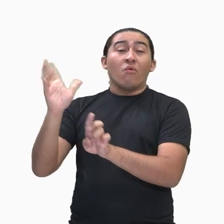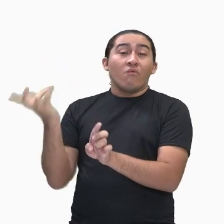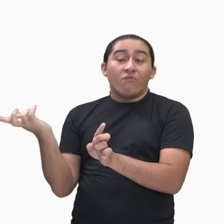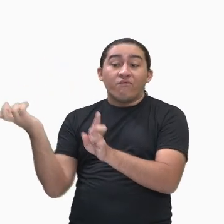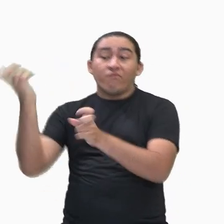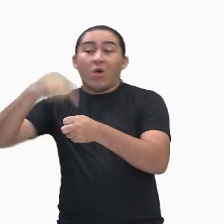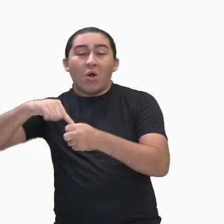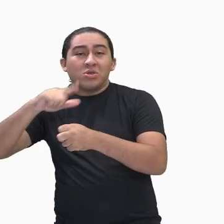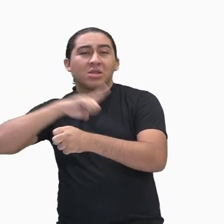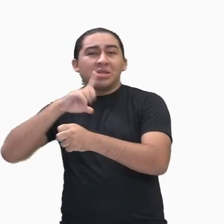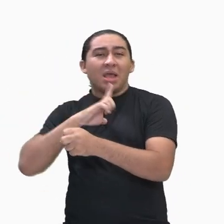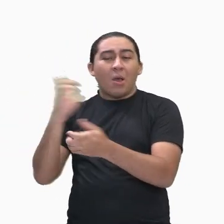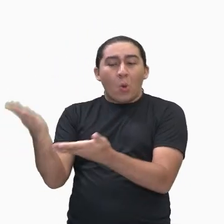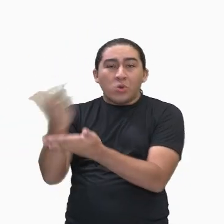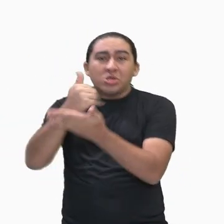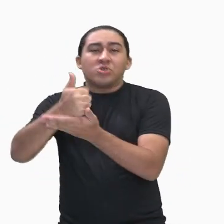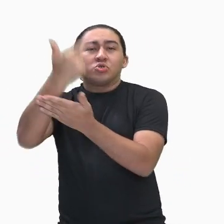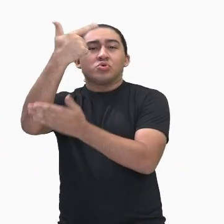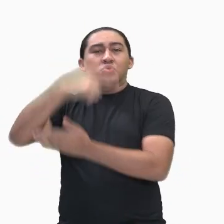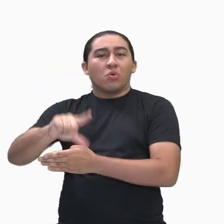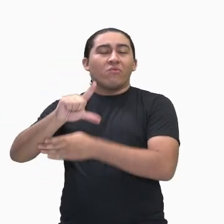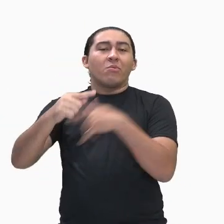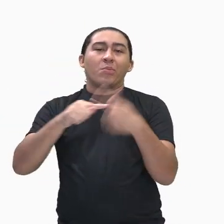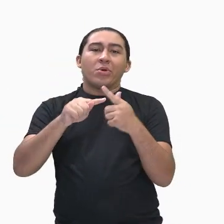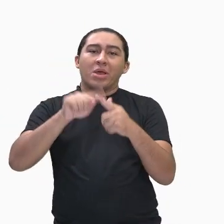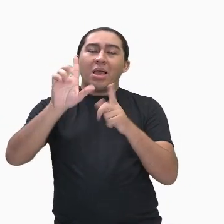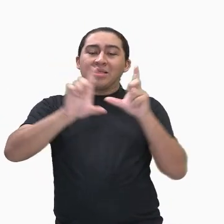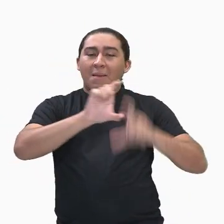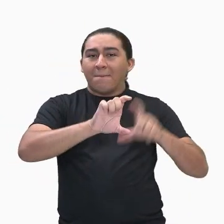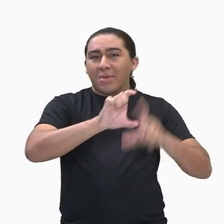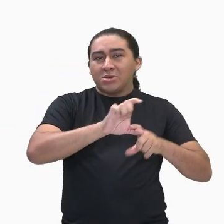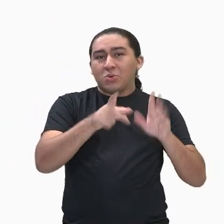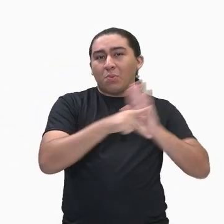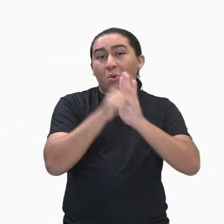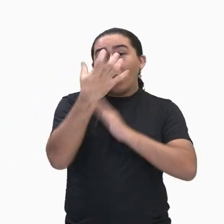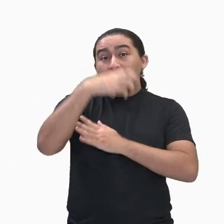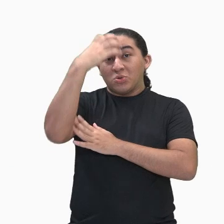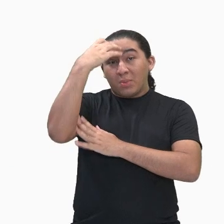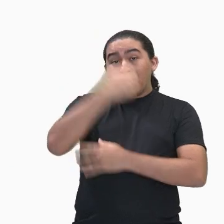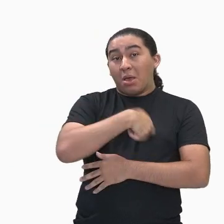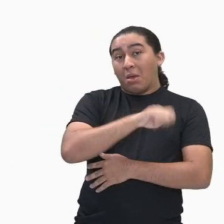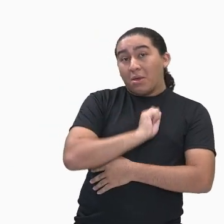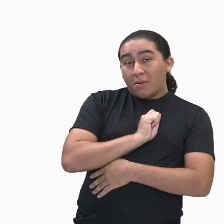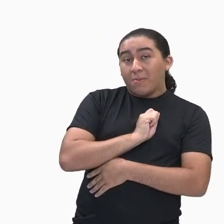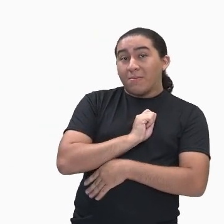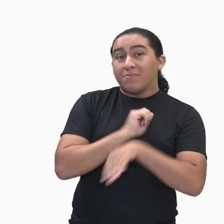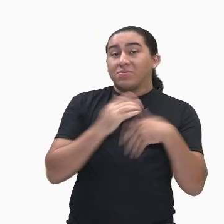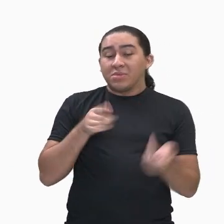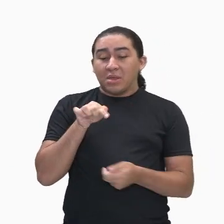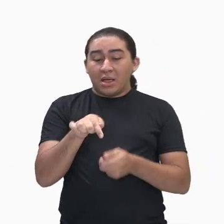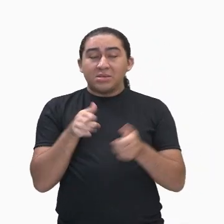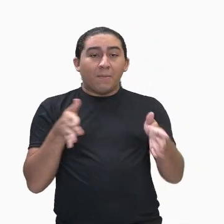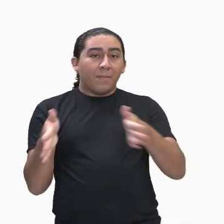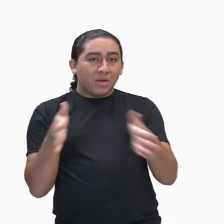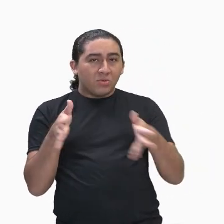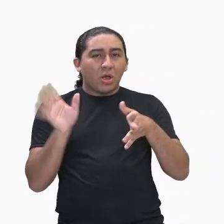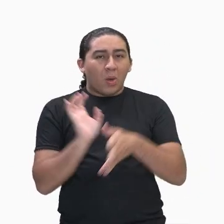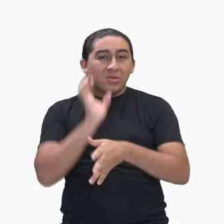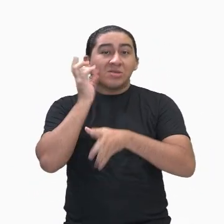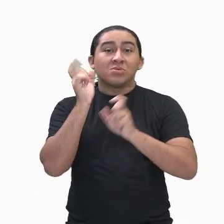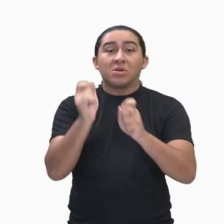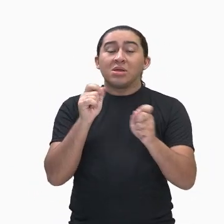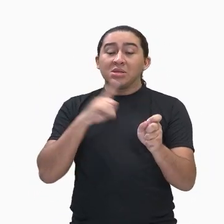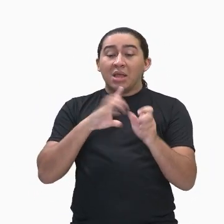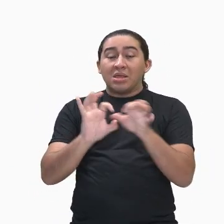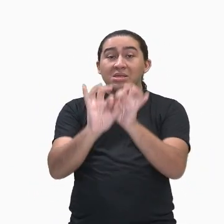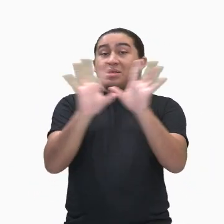país que ficou na dependência do rei da Espanha. Então nesse período acontece essa